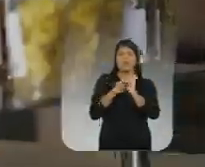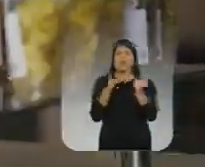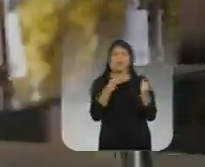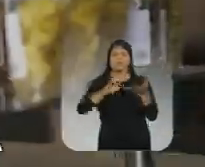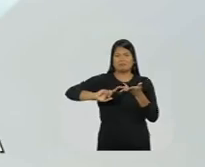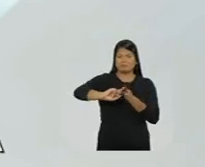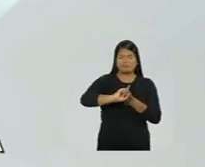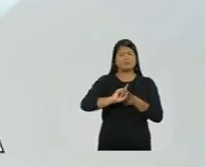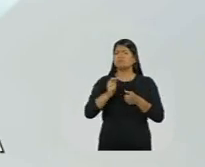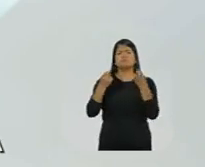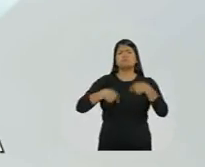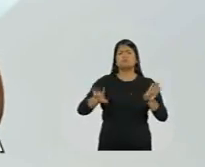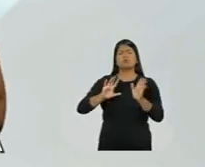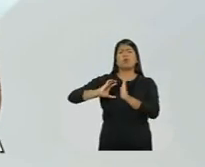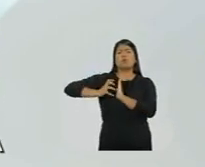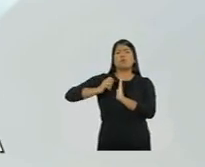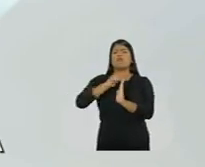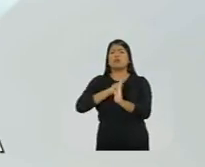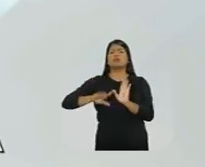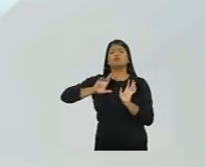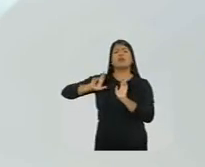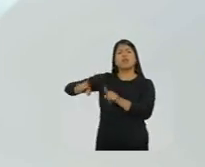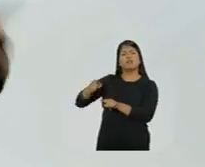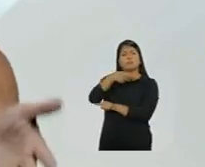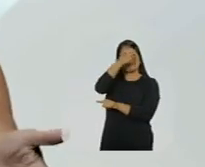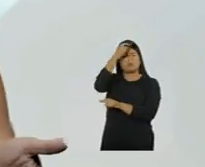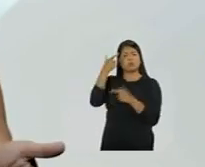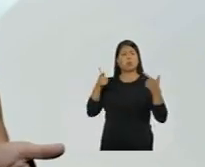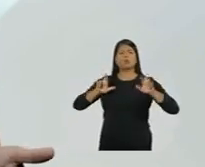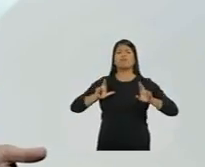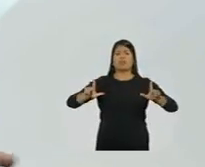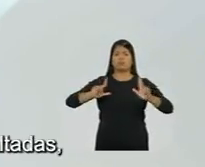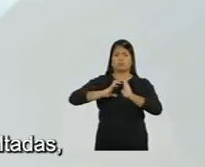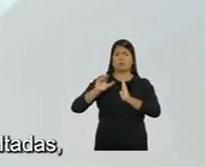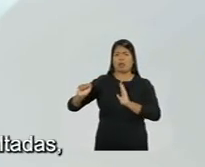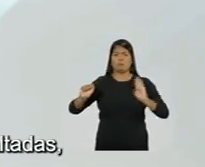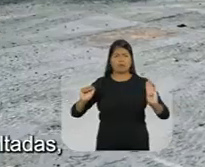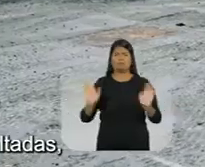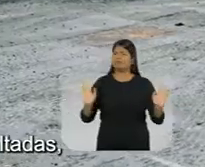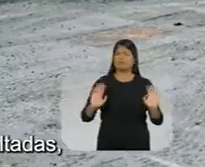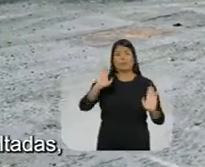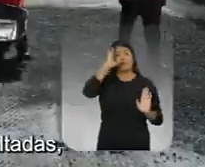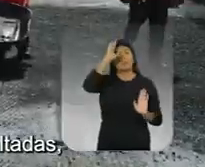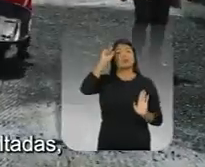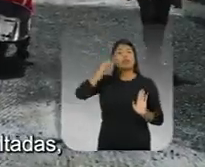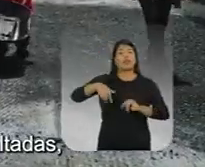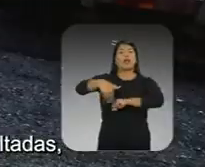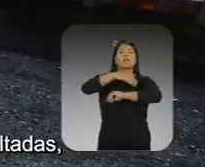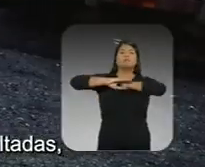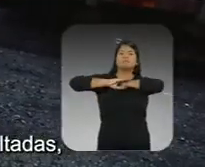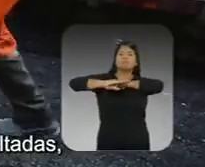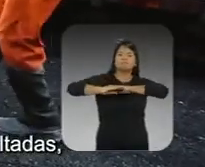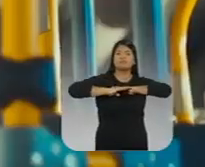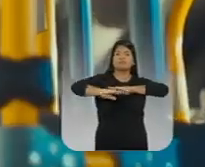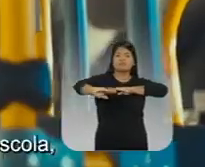comerciante Não importa se o governador é do partido A ou se o prefeito é do partido B O que importa é ver as ruas da cidade sendo